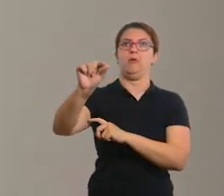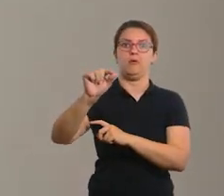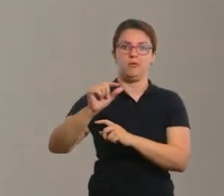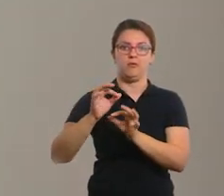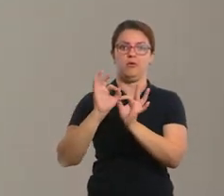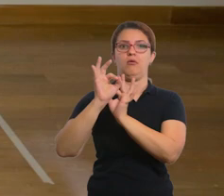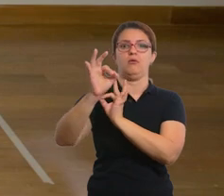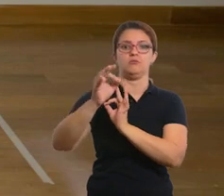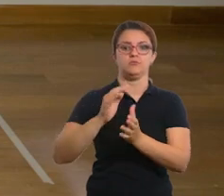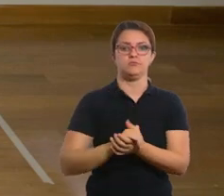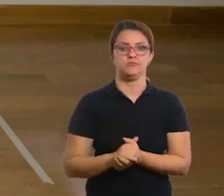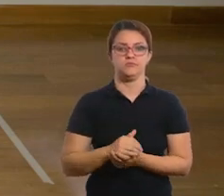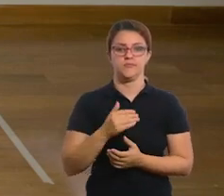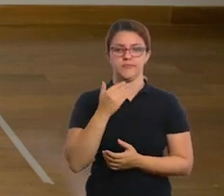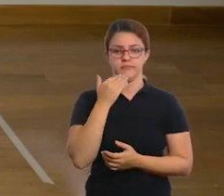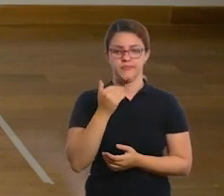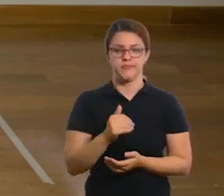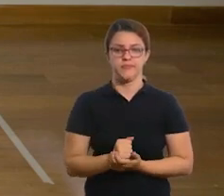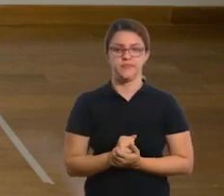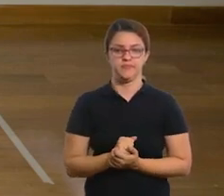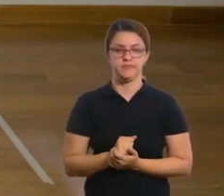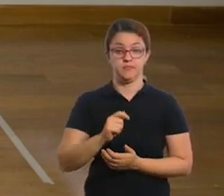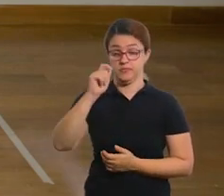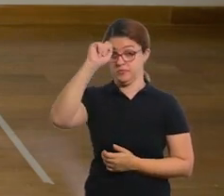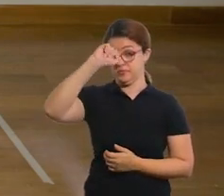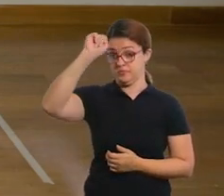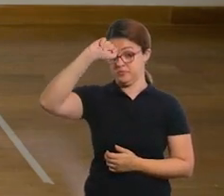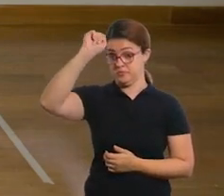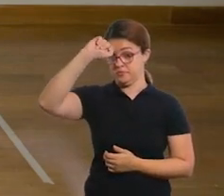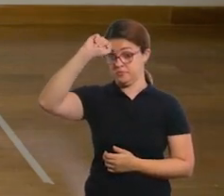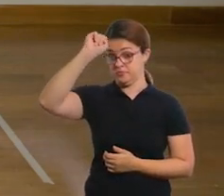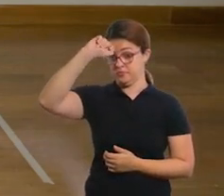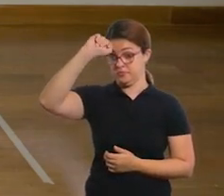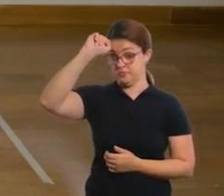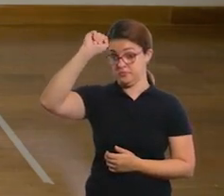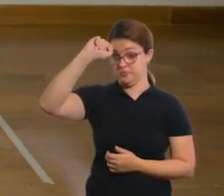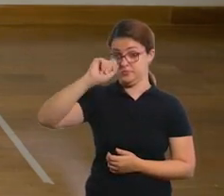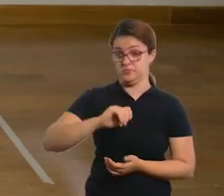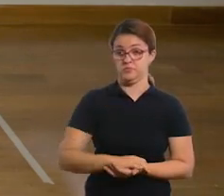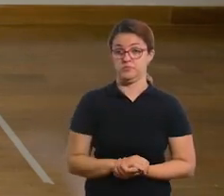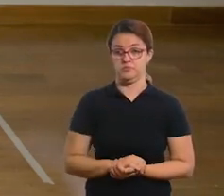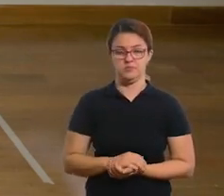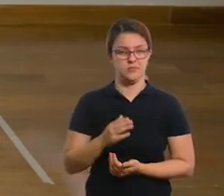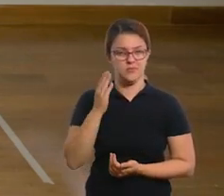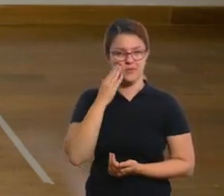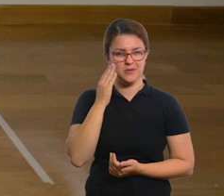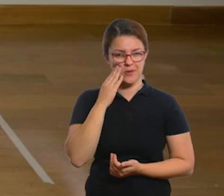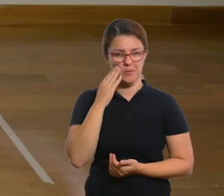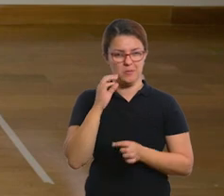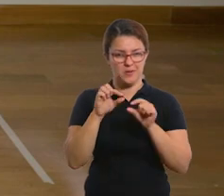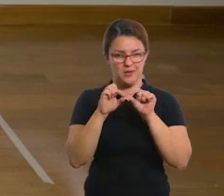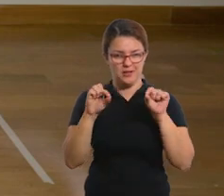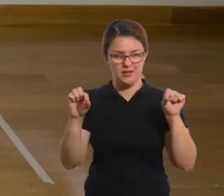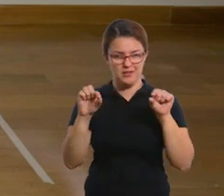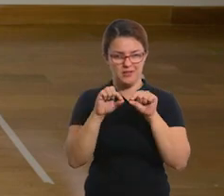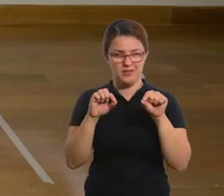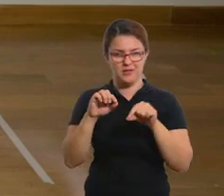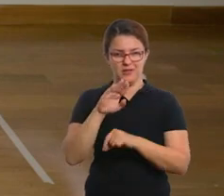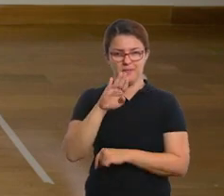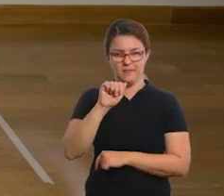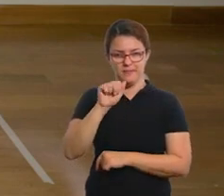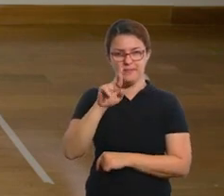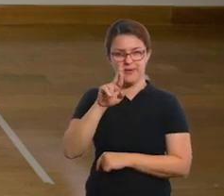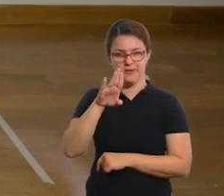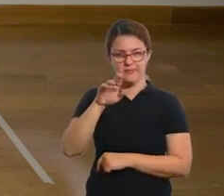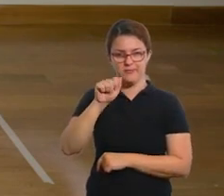eu tenho uma opção para você fazer, tá? Pegue um boné, se possível, um boné e aquele barbante que eu expliquei lá no